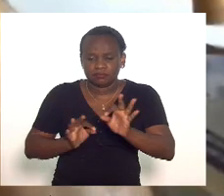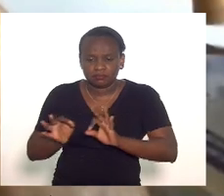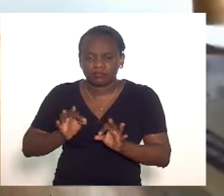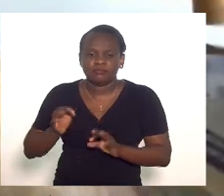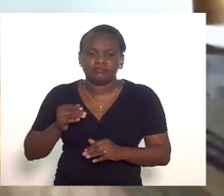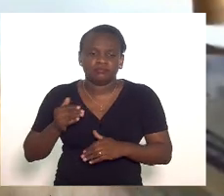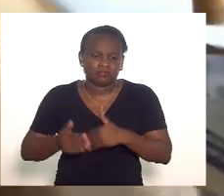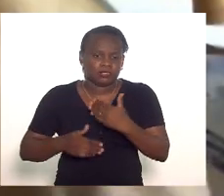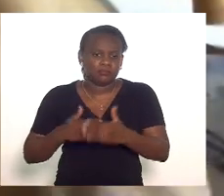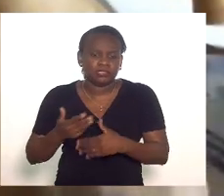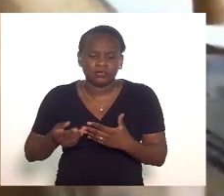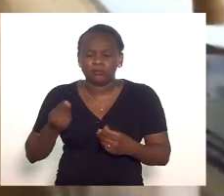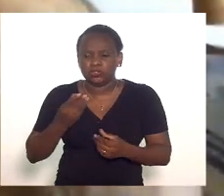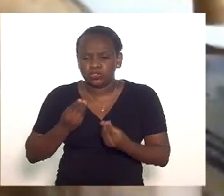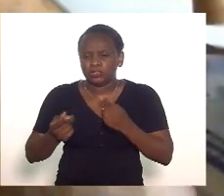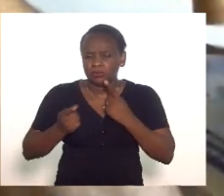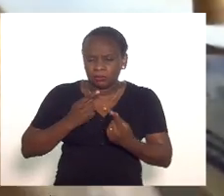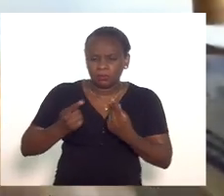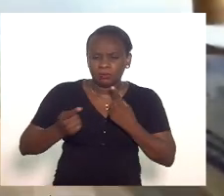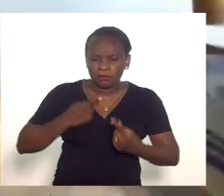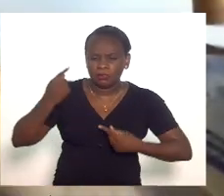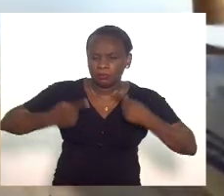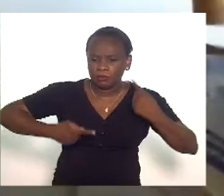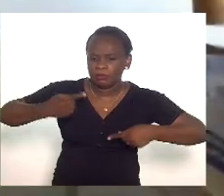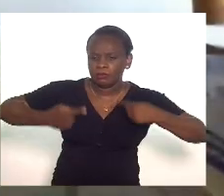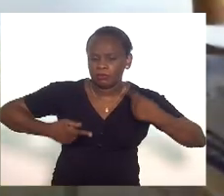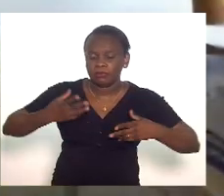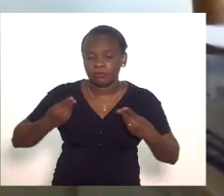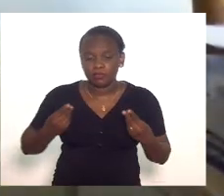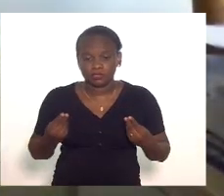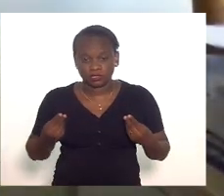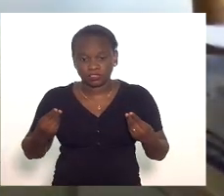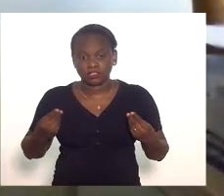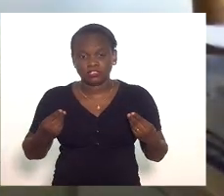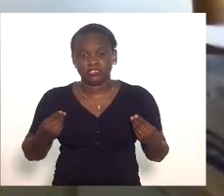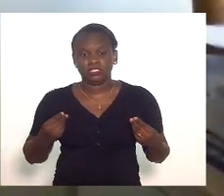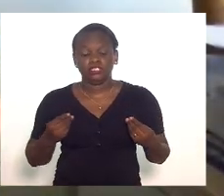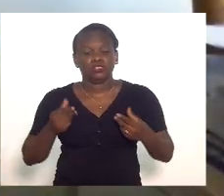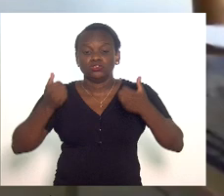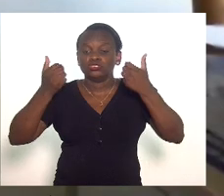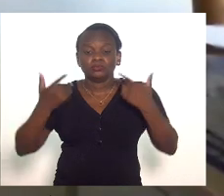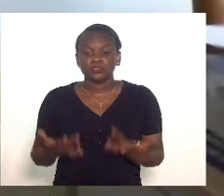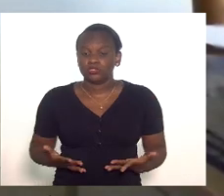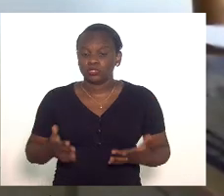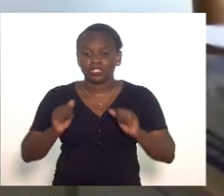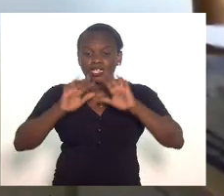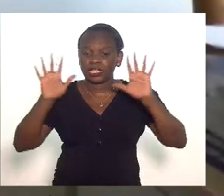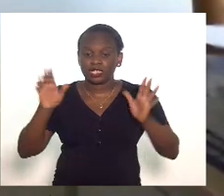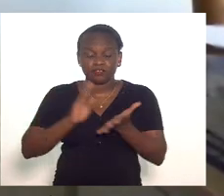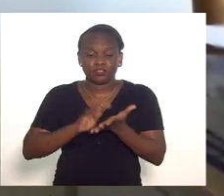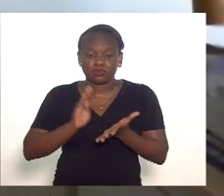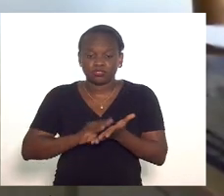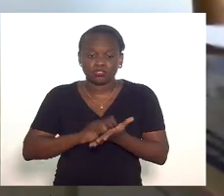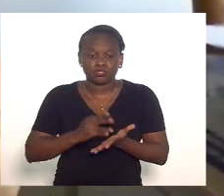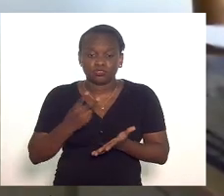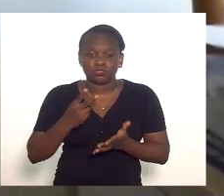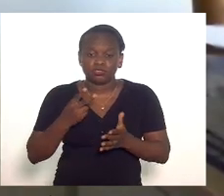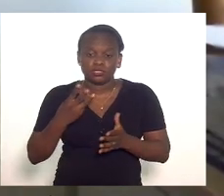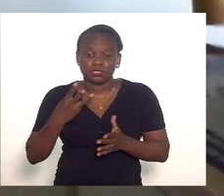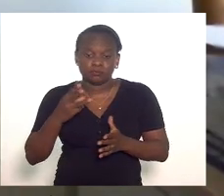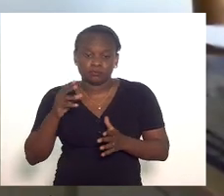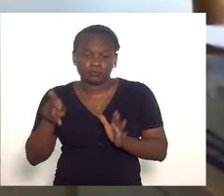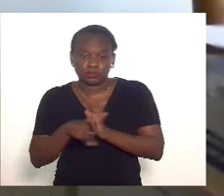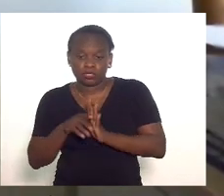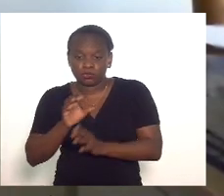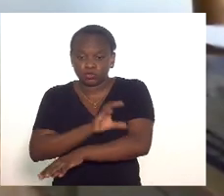foi muito discutido muito discutido não se não se explicitou esses dois percentuais